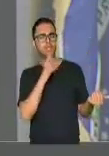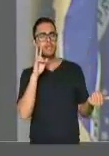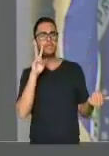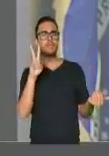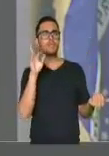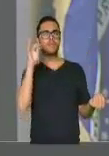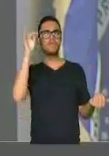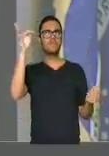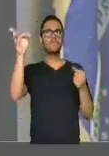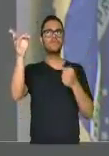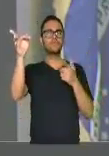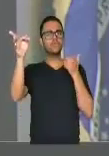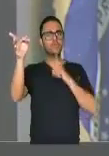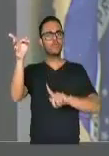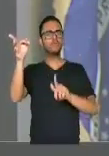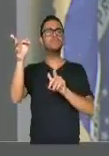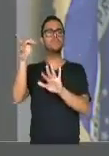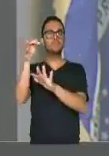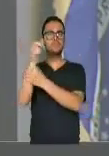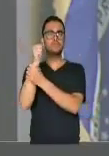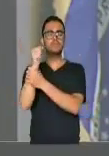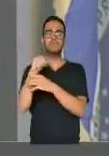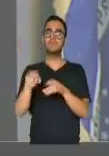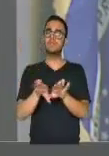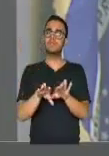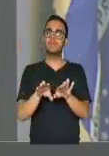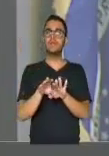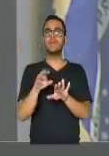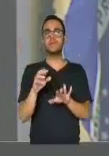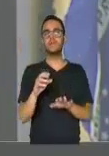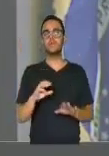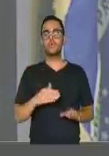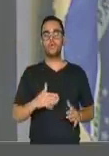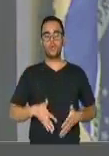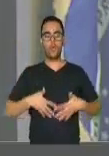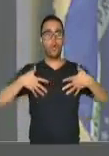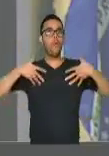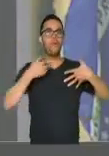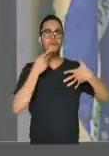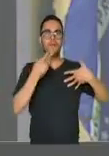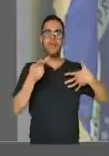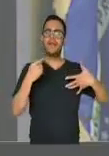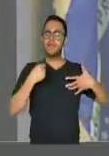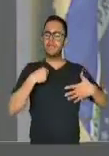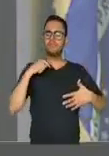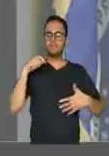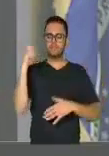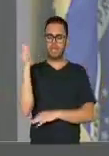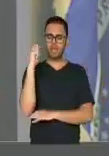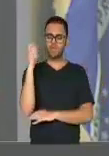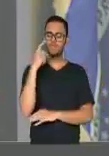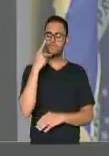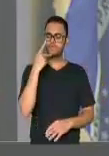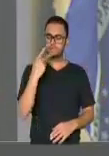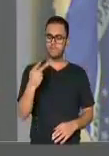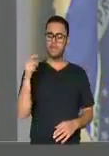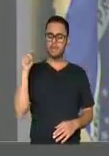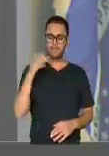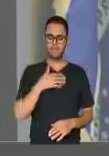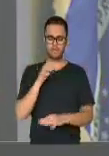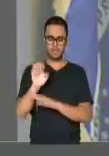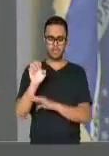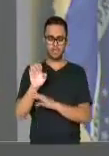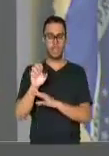futuro. E aquele orgulho de ser gaúcho, de dizer que o meu Estado é um Estado de um povo trabalhador, um Estado